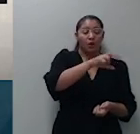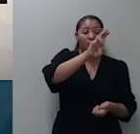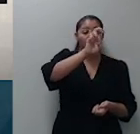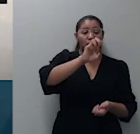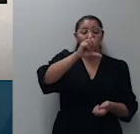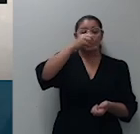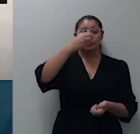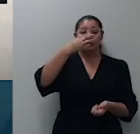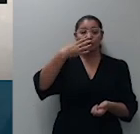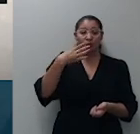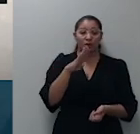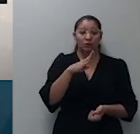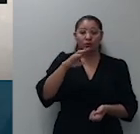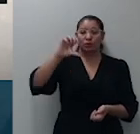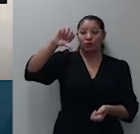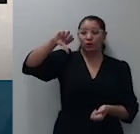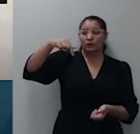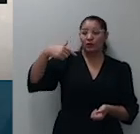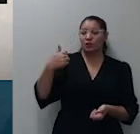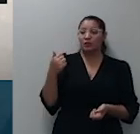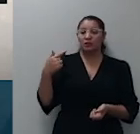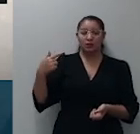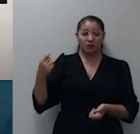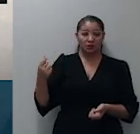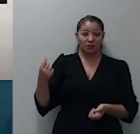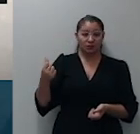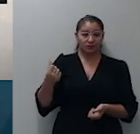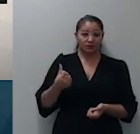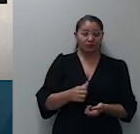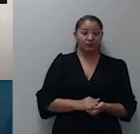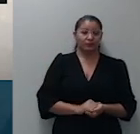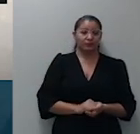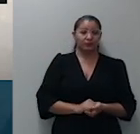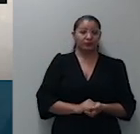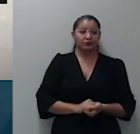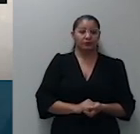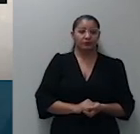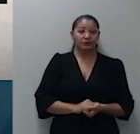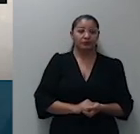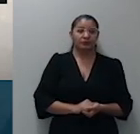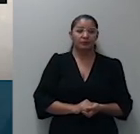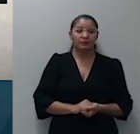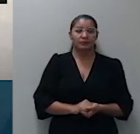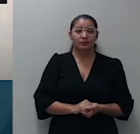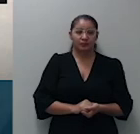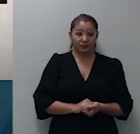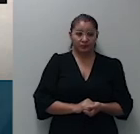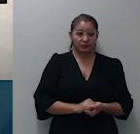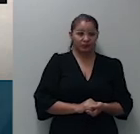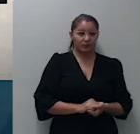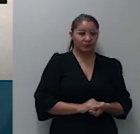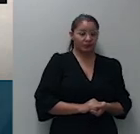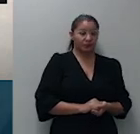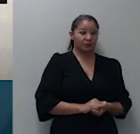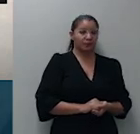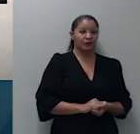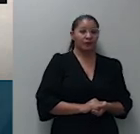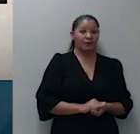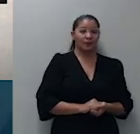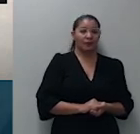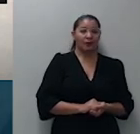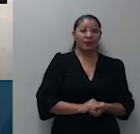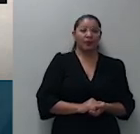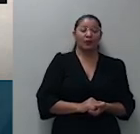a Respe 1.367.934, a Respe 1.818.691,